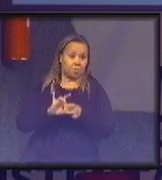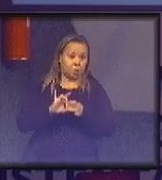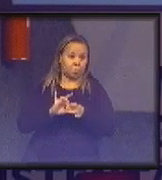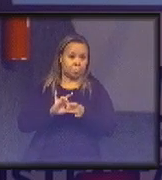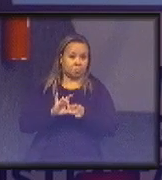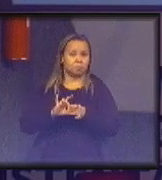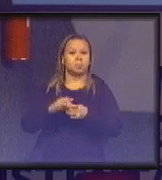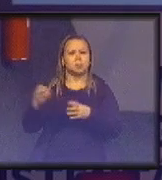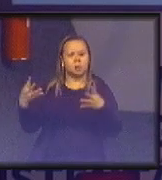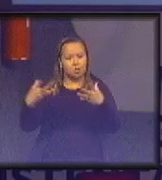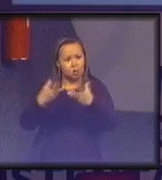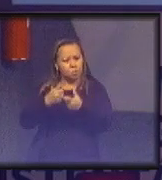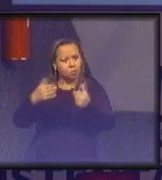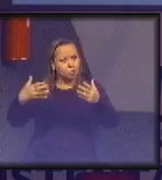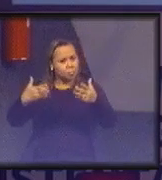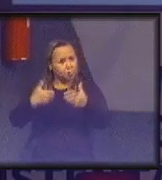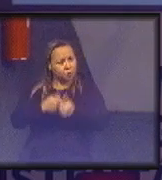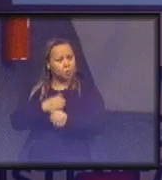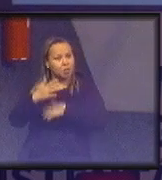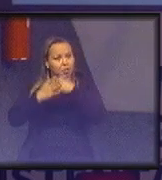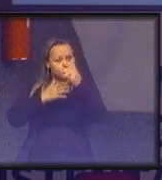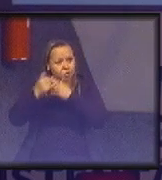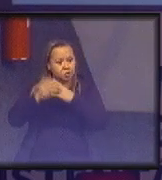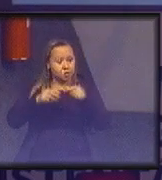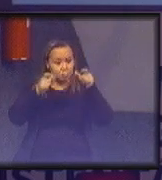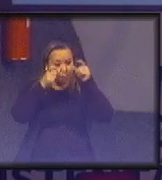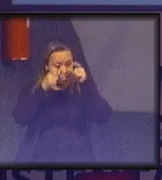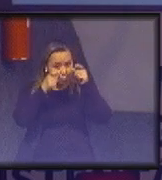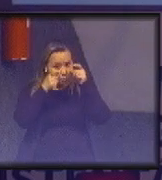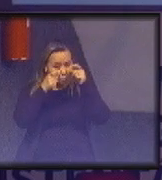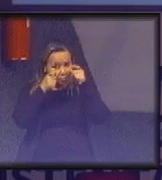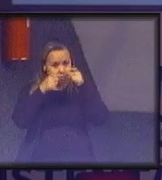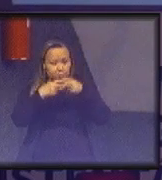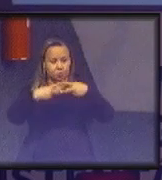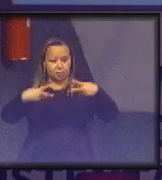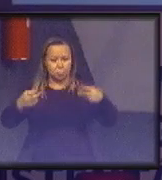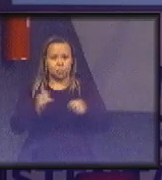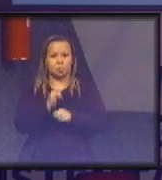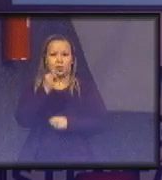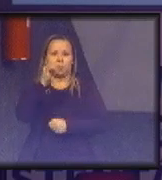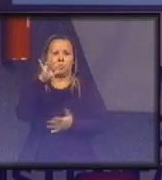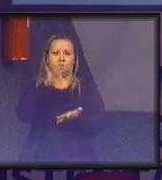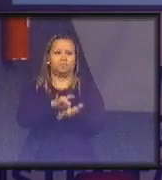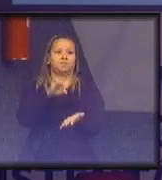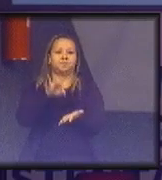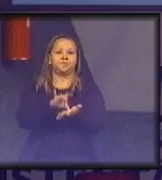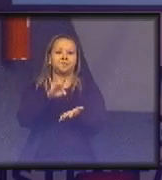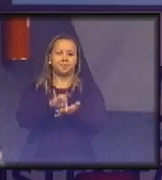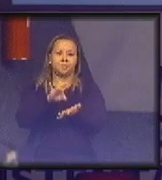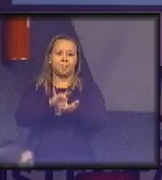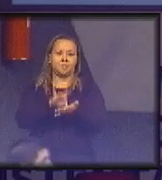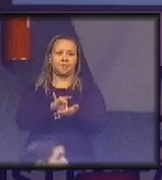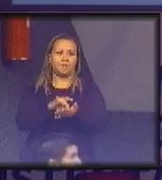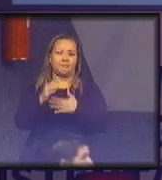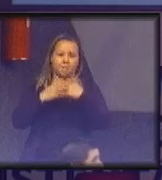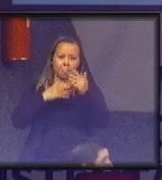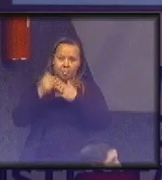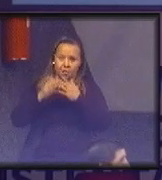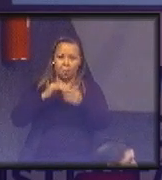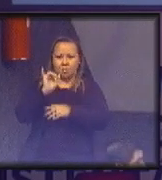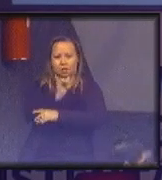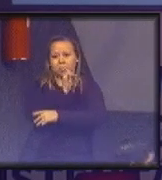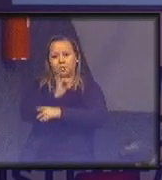na qualidade, na atenção à pauta e uma efetividade no planejamento estratégico